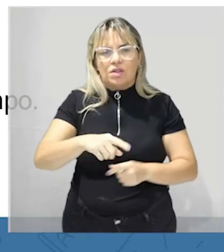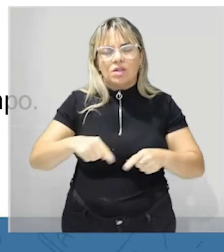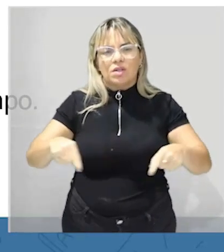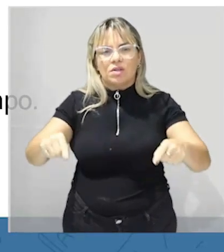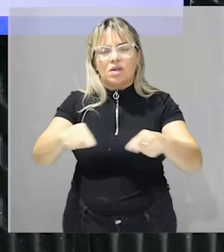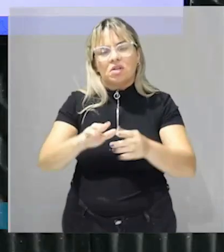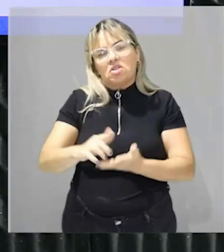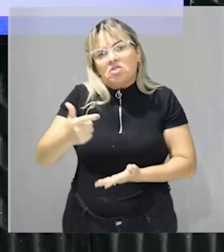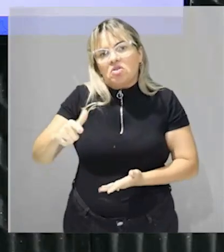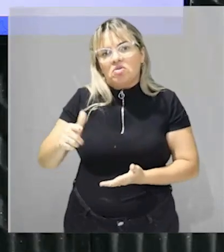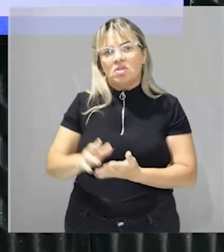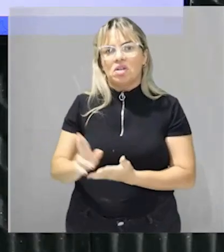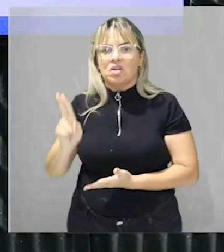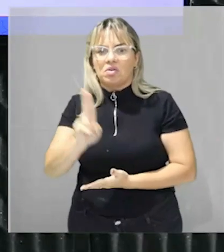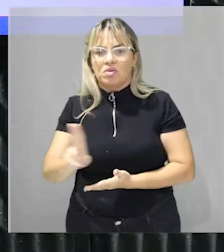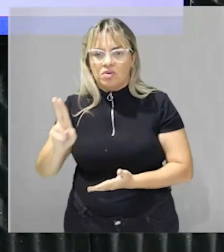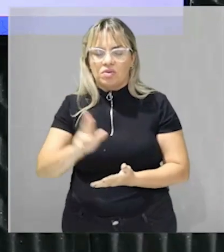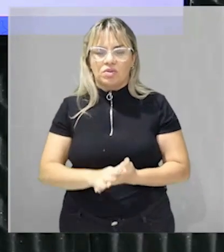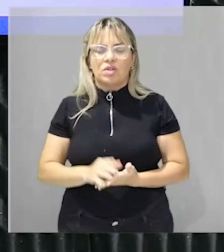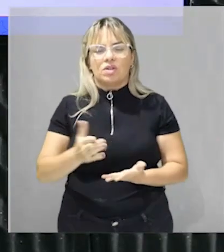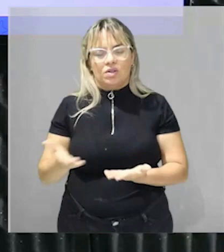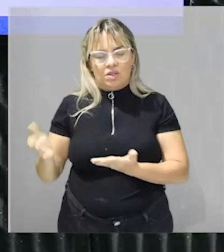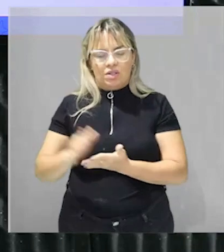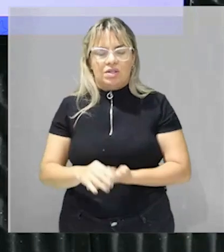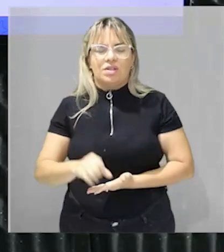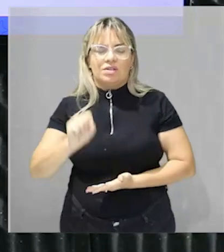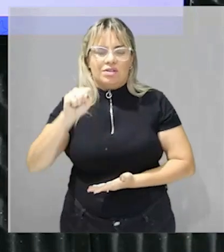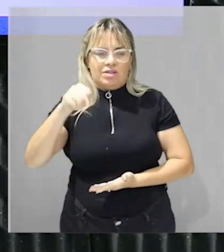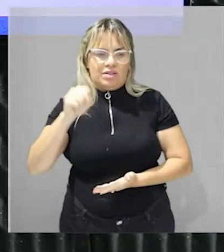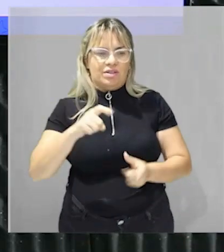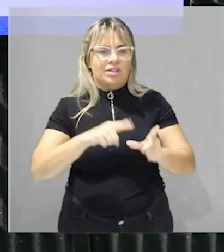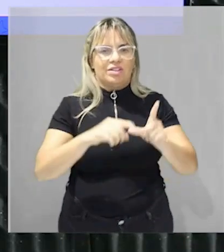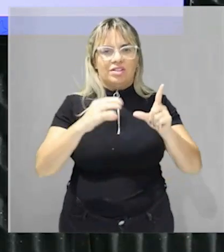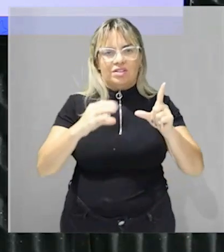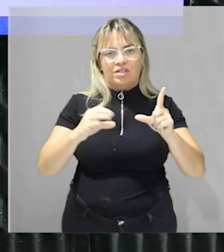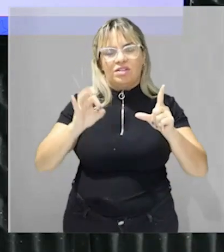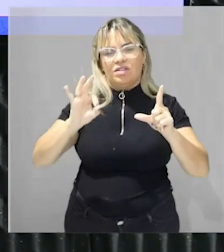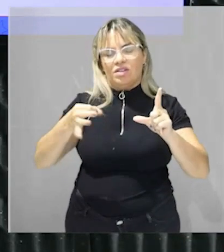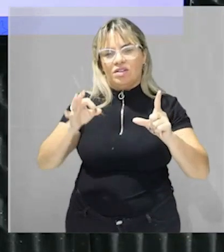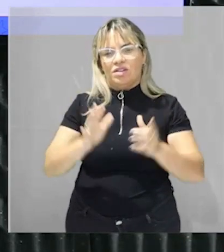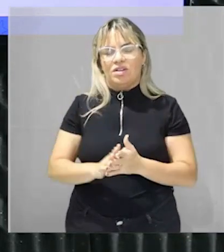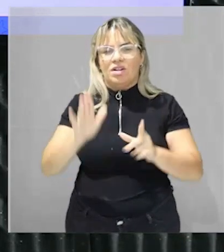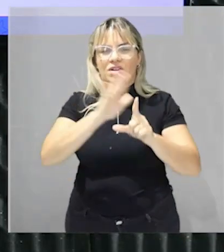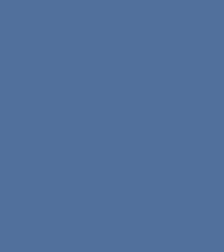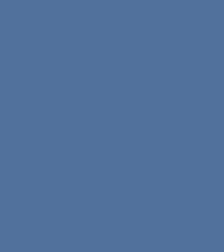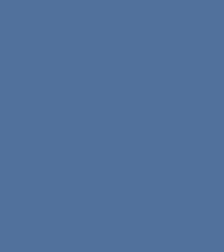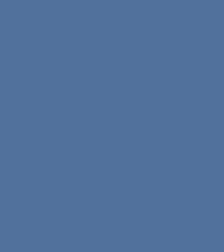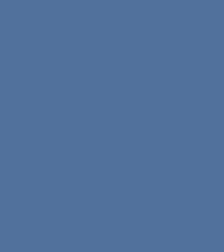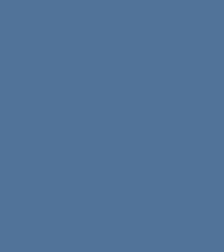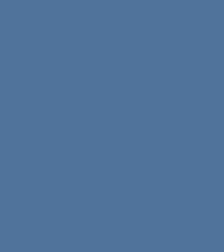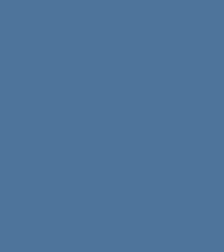precisar do texto motivacional então galera é isso aí plataforma Gonçalves Dias valeu